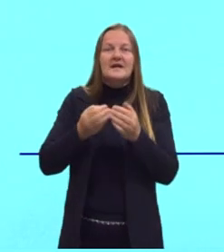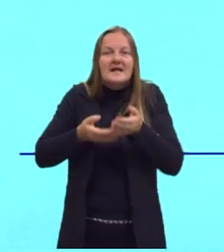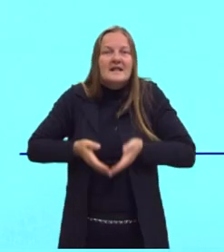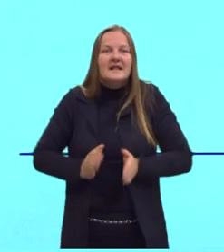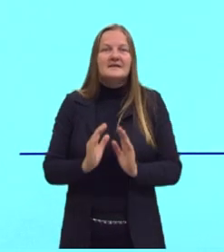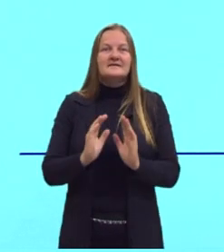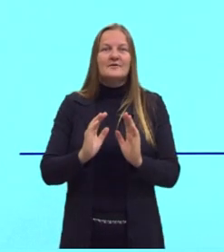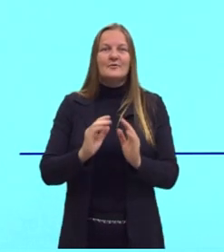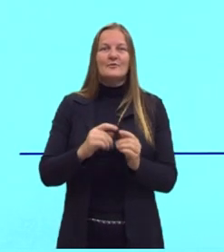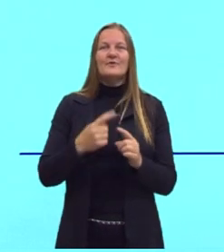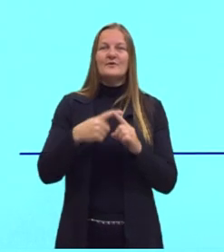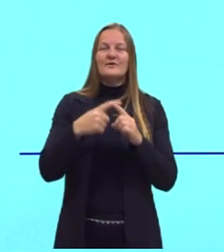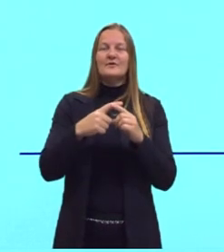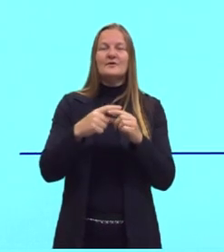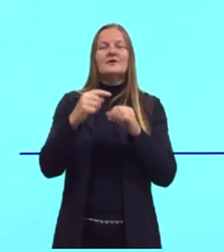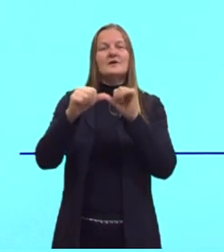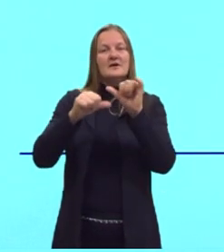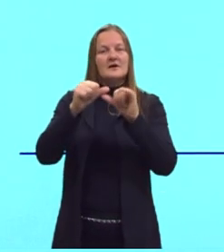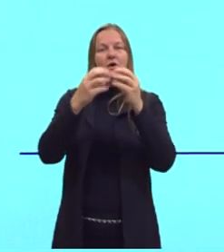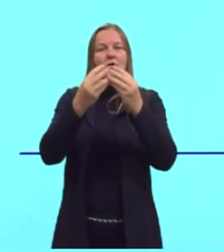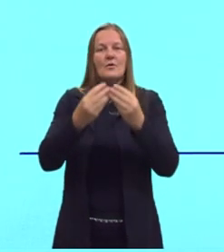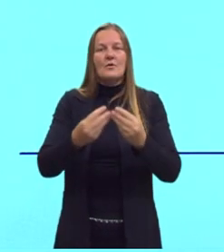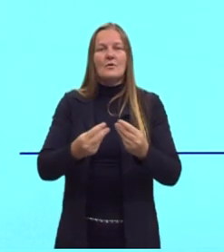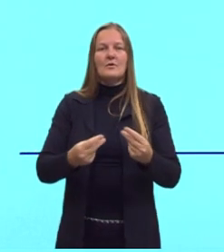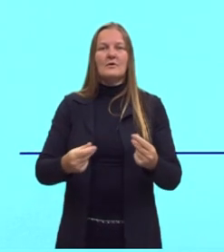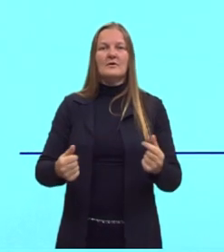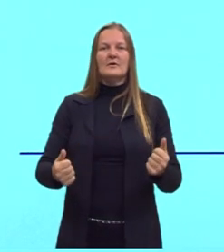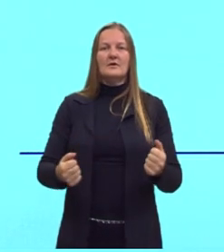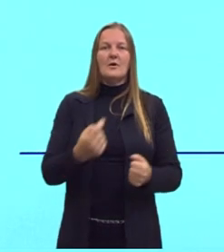Eu tenho uma reação de decomposição.